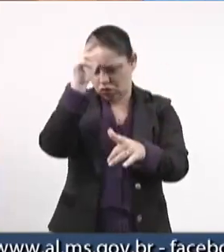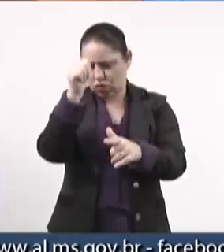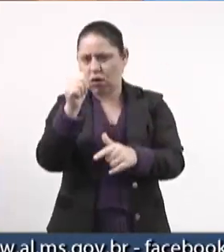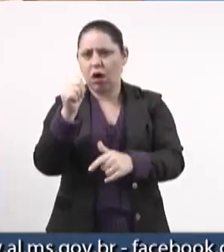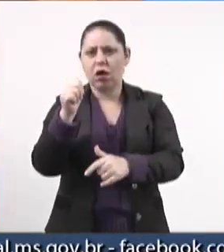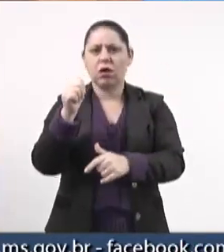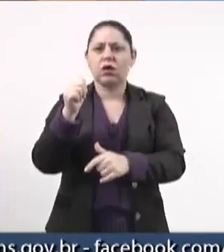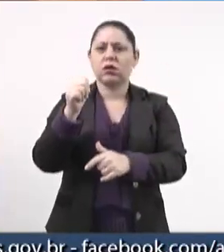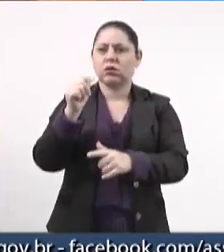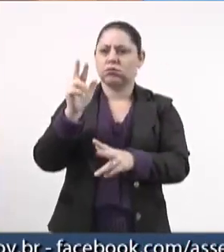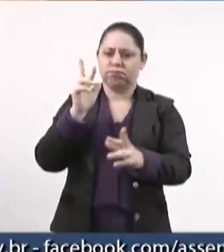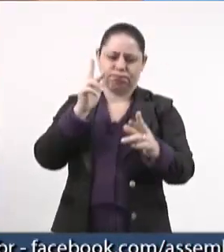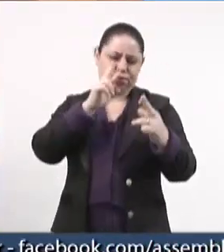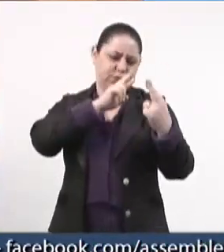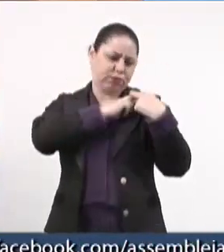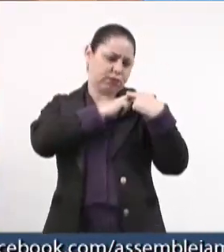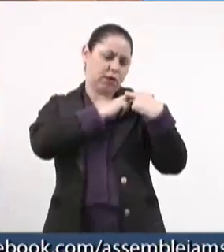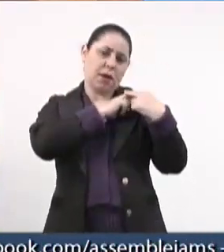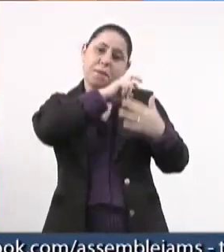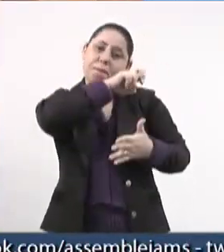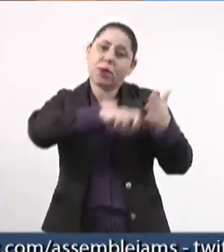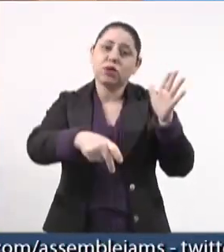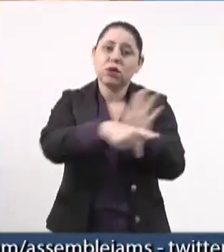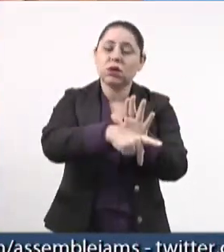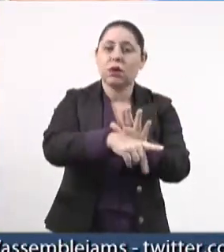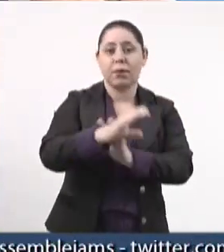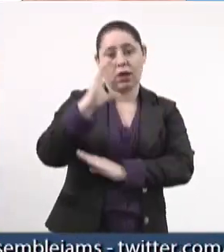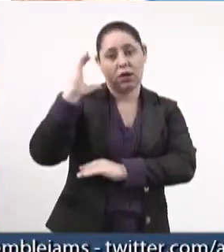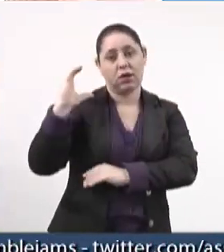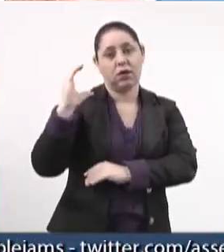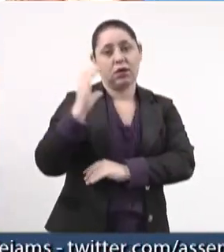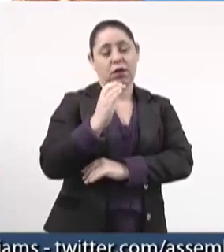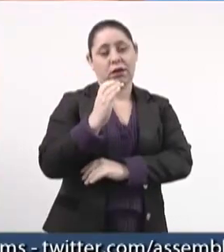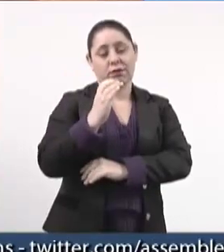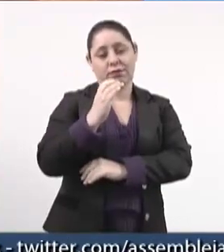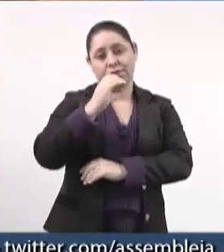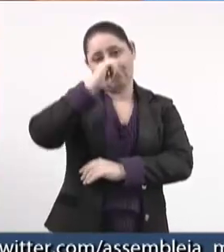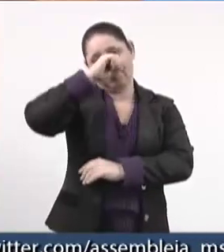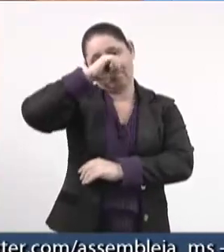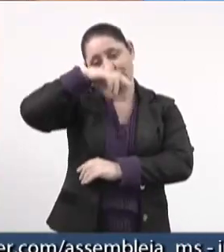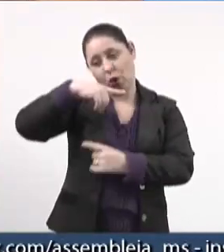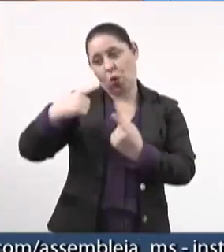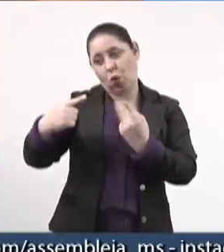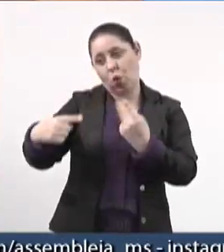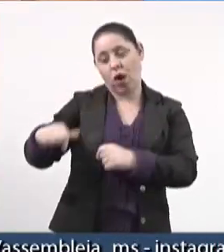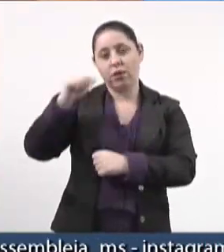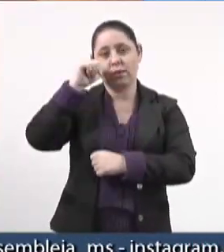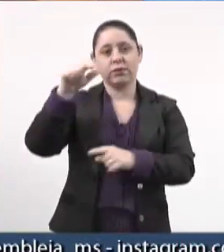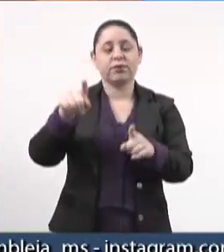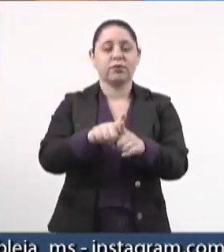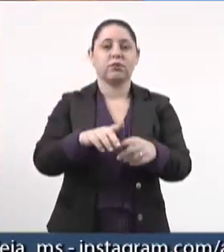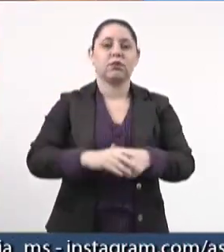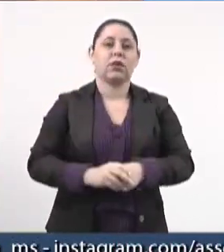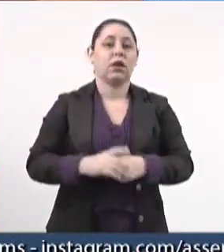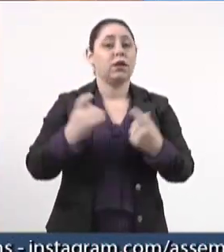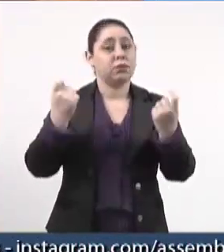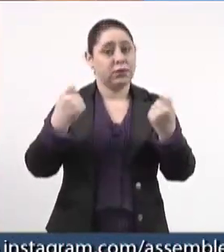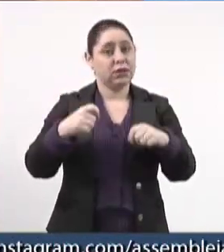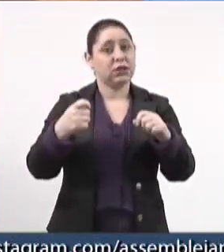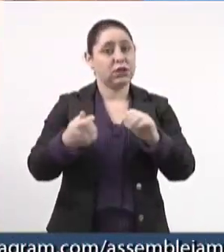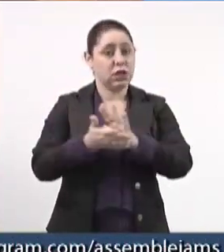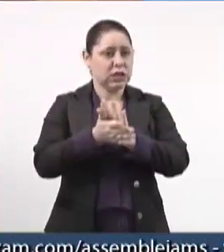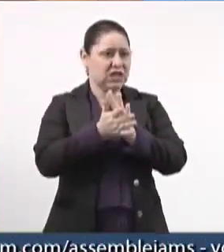responsabilizar e punir os agressores das mulheres. É preciso que o combate